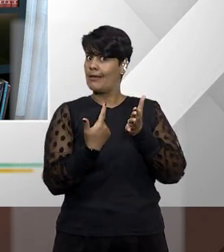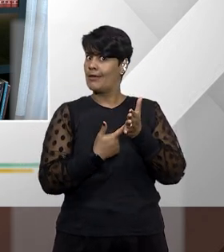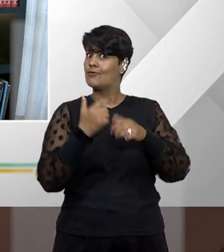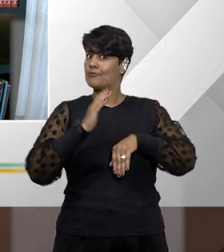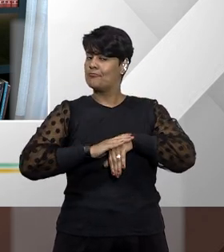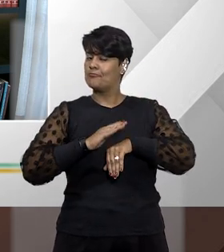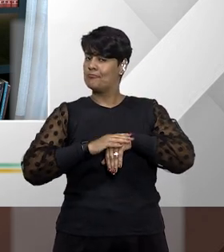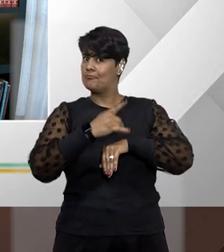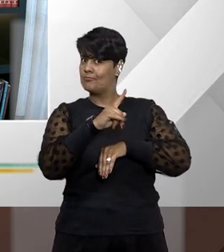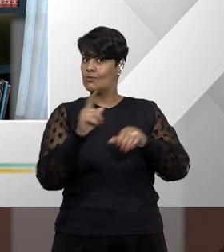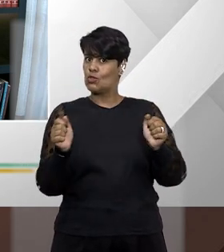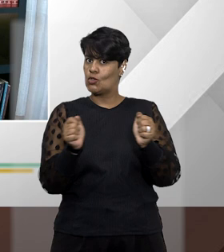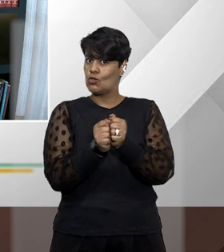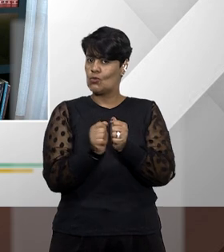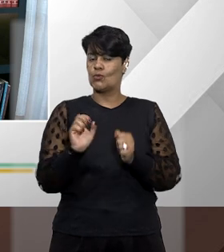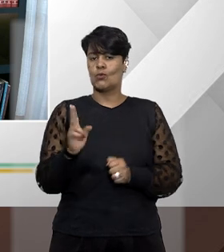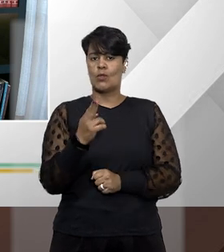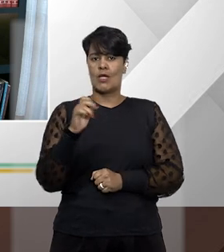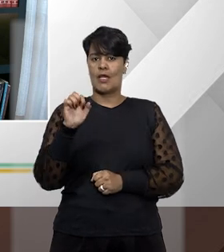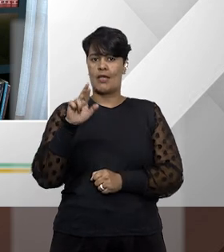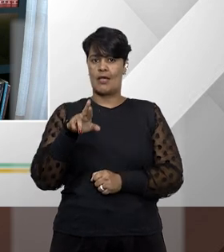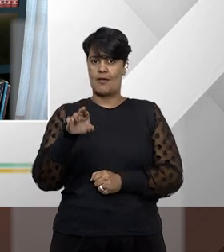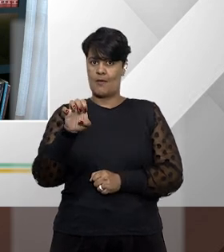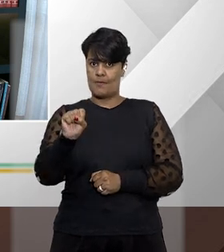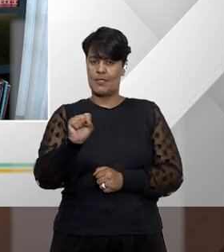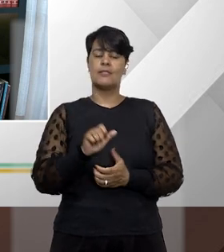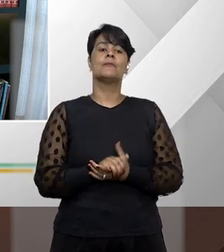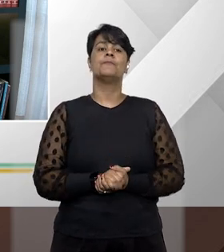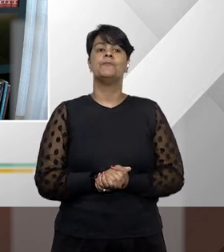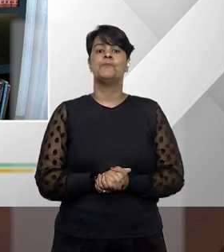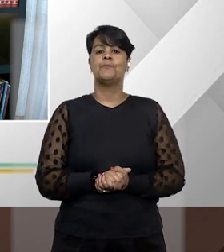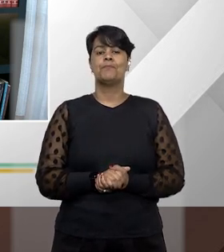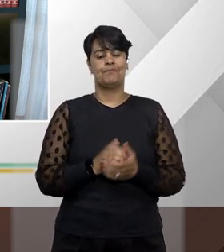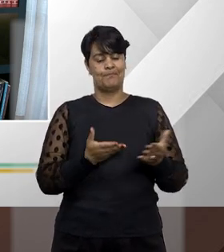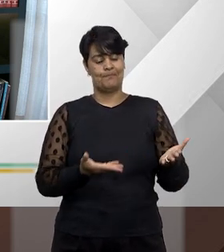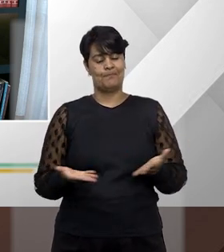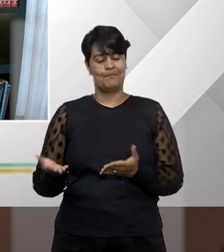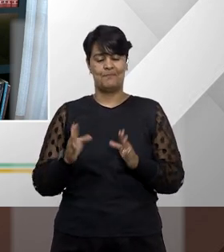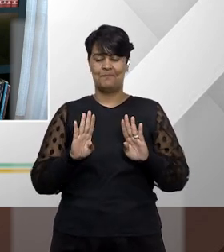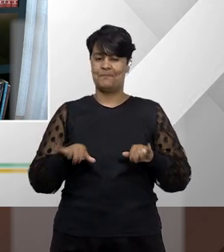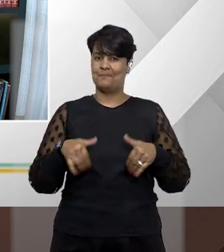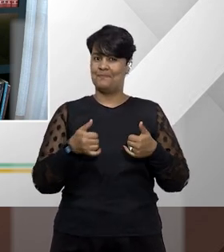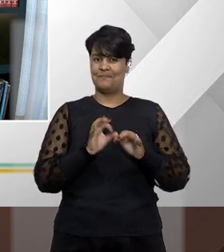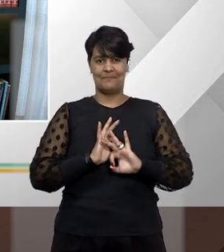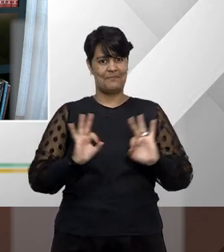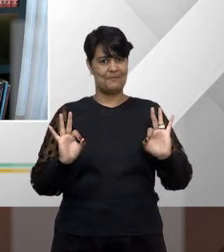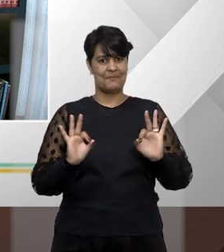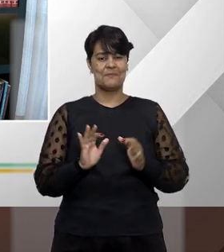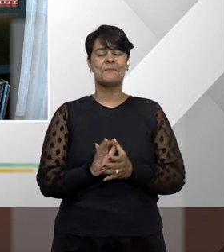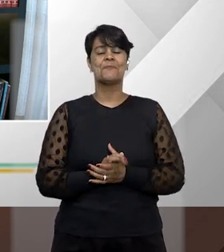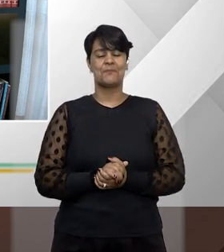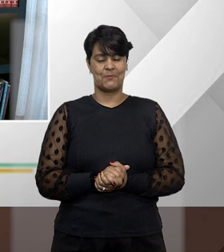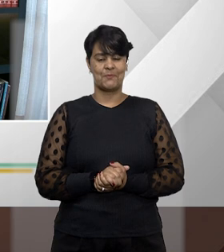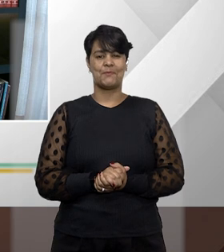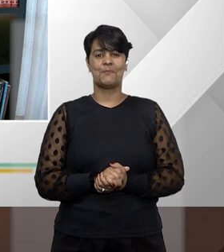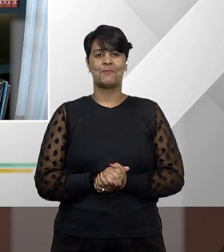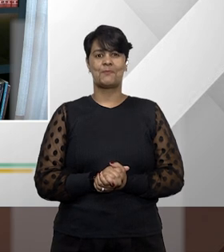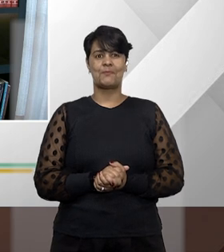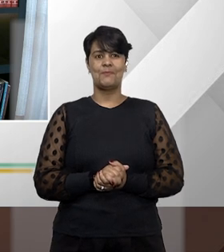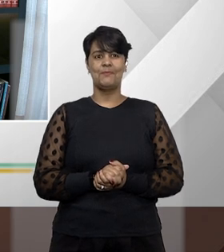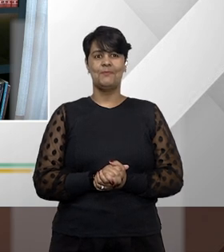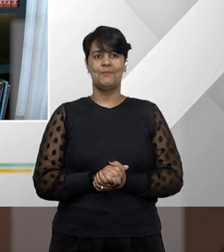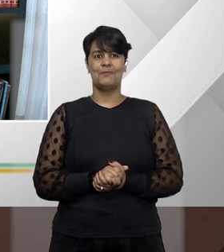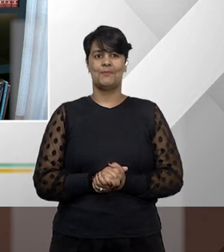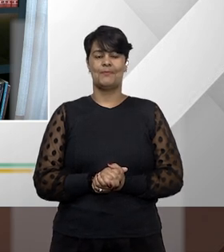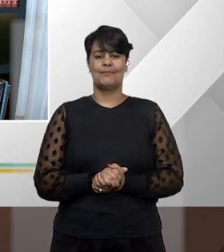Coletivo, em coautoria com o doutor Hermes Zanetti Jr. Também seja muito bem-vindo aqui ao Entender Direito, professor